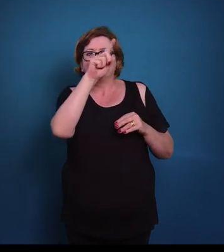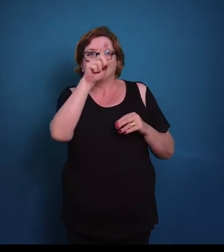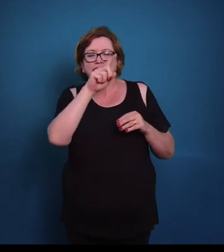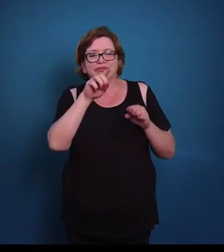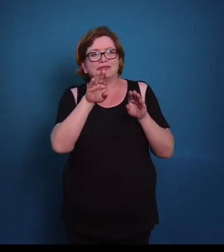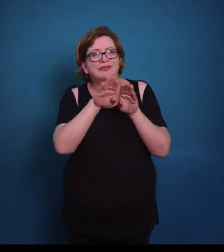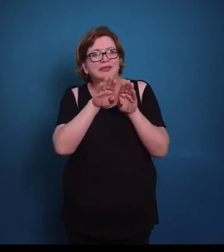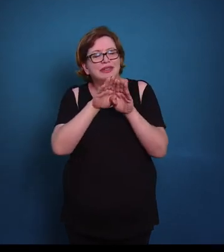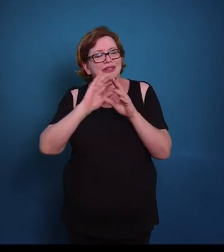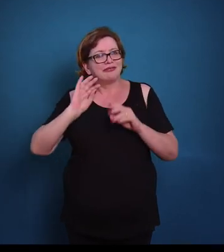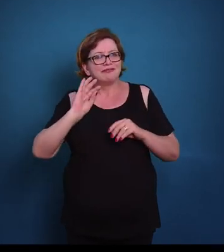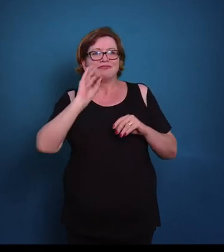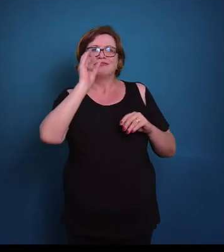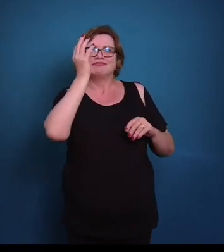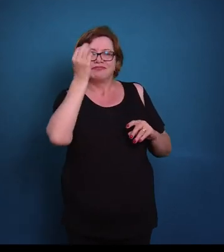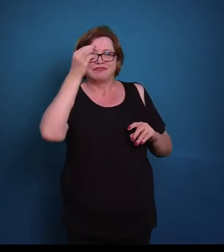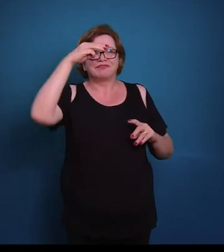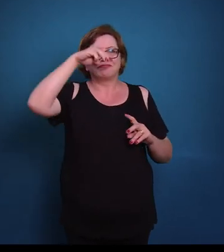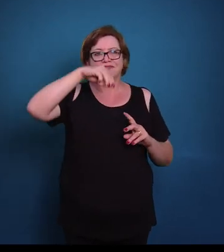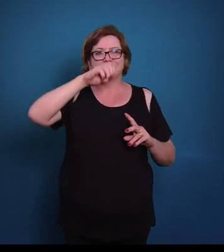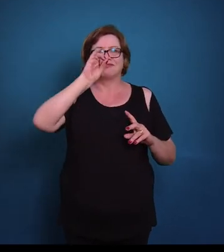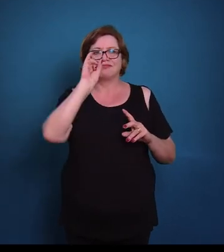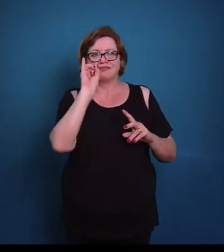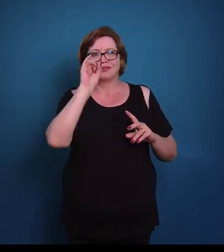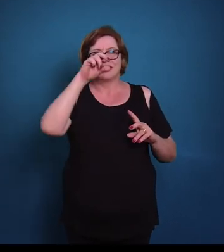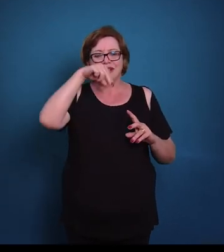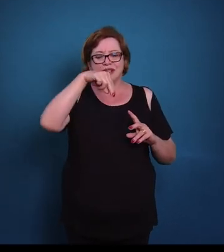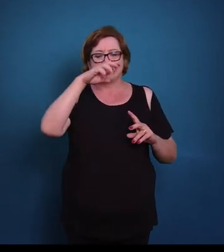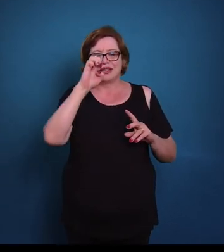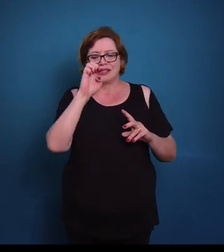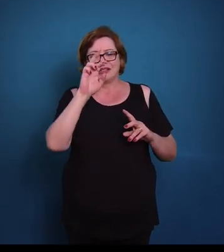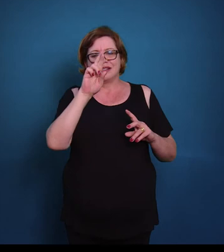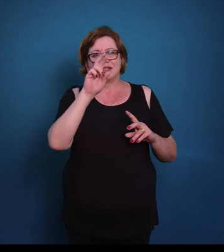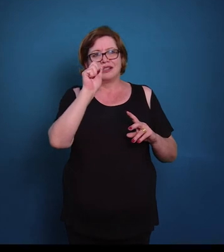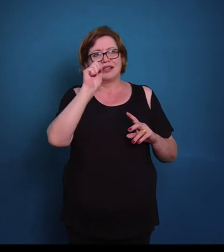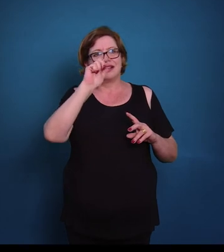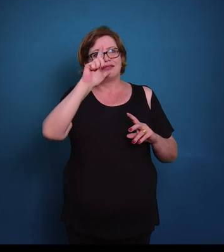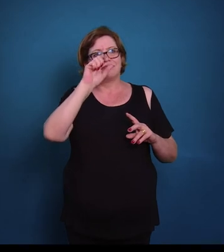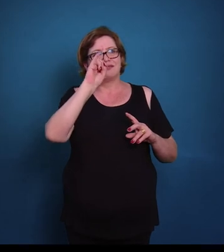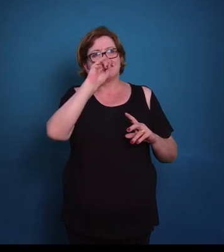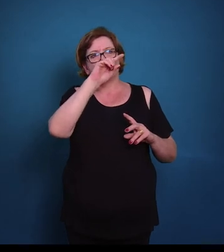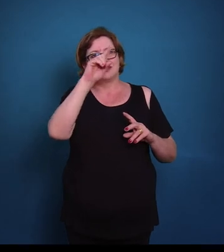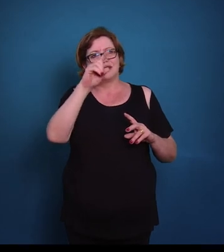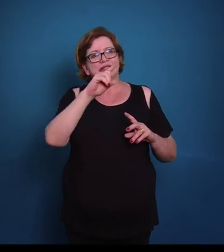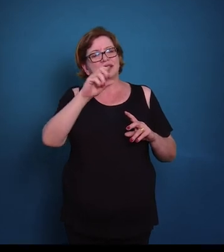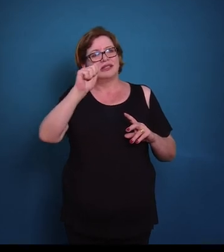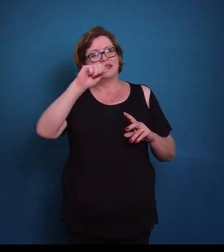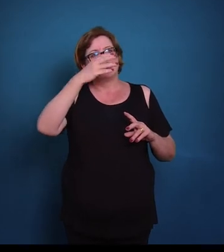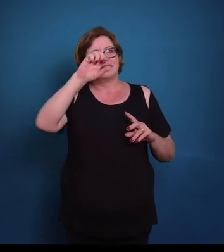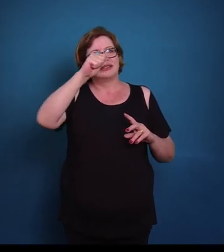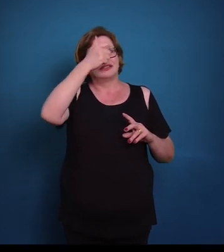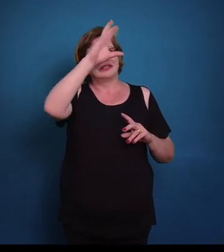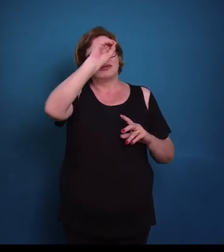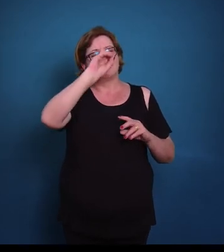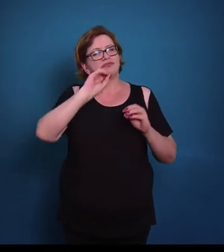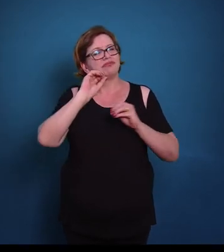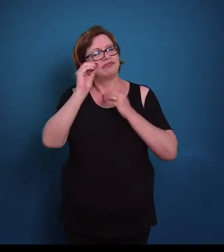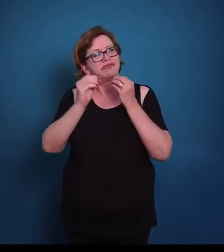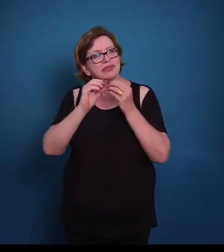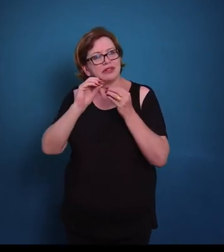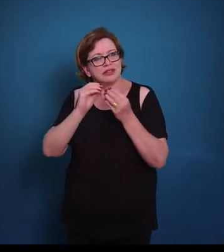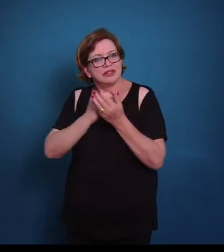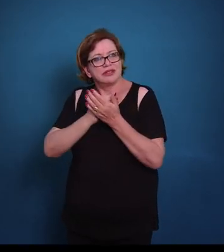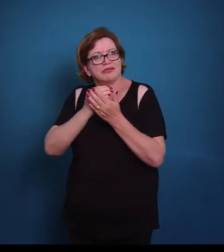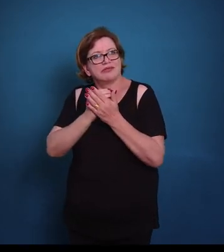mineralização dessa parte que ficou, que sobrou dessa matriz cartilaginosa, e a morte dos condrócitos. Então isso vai